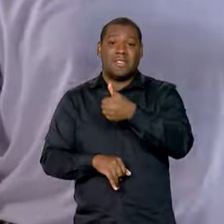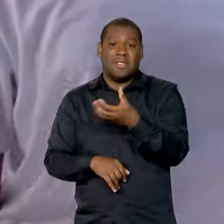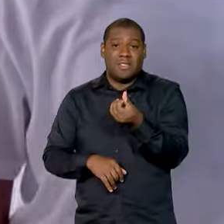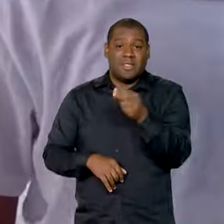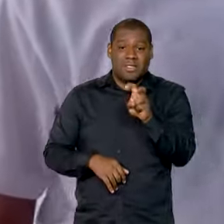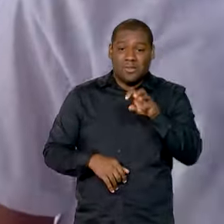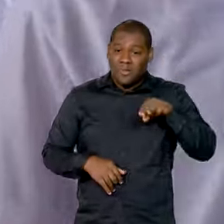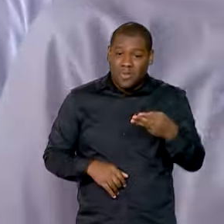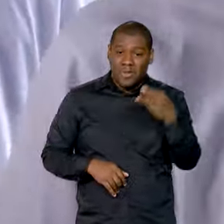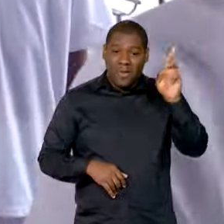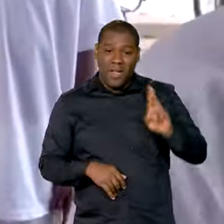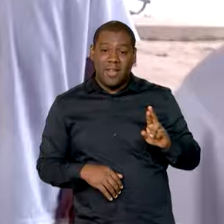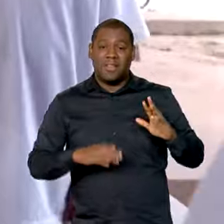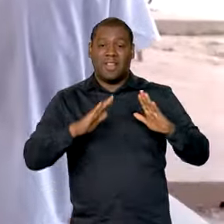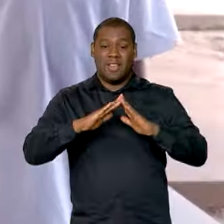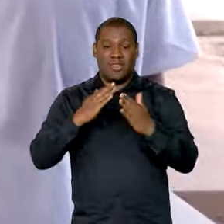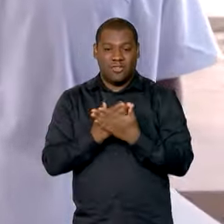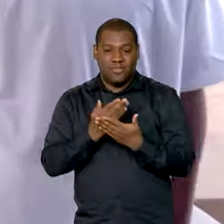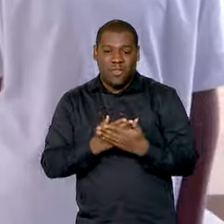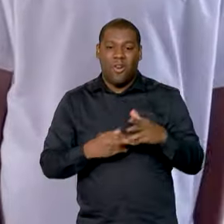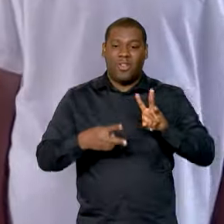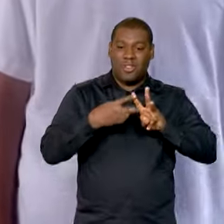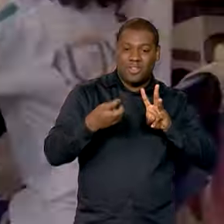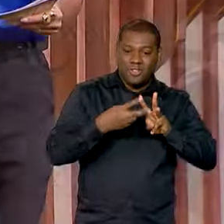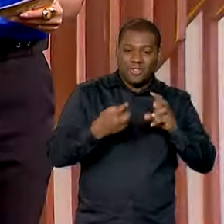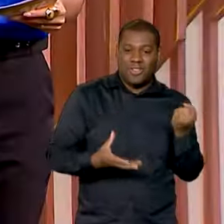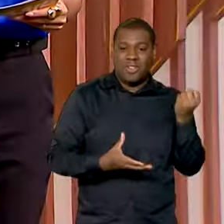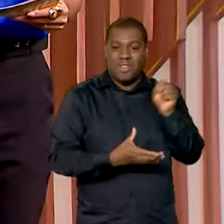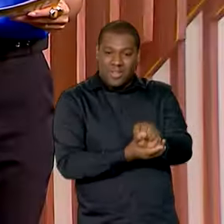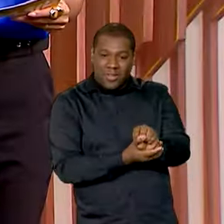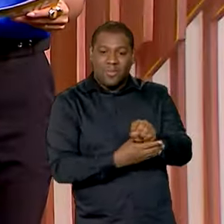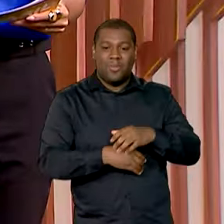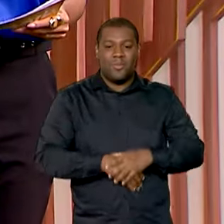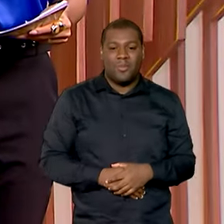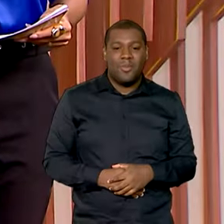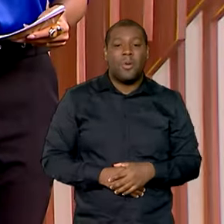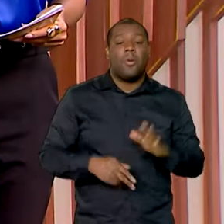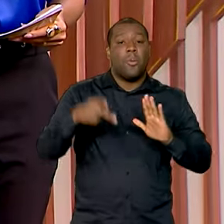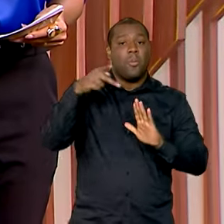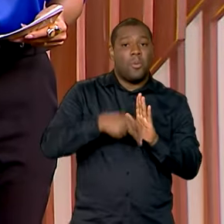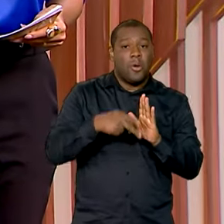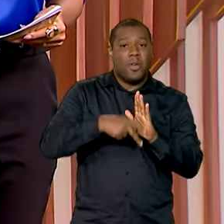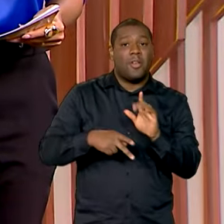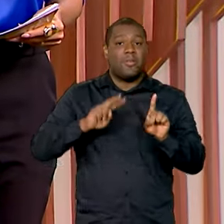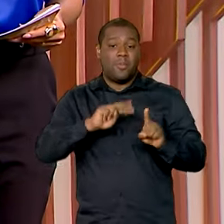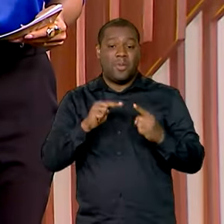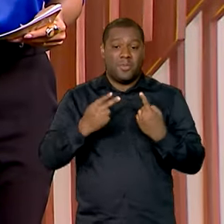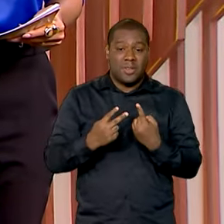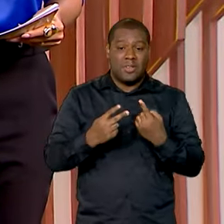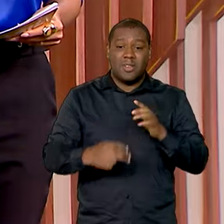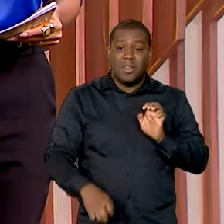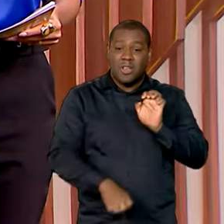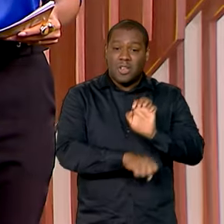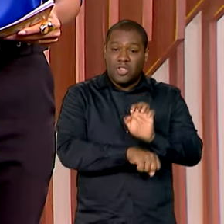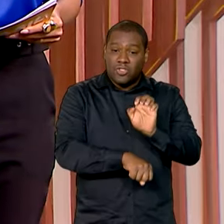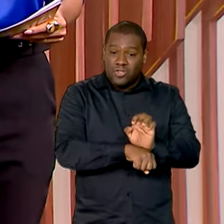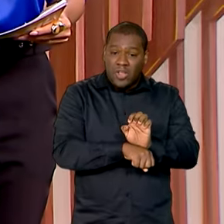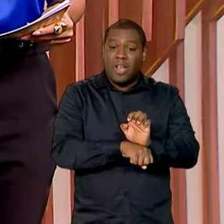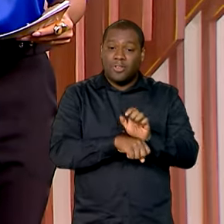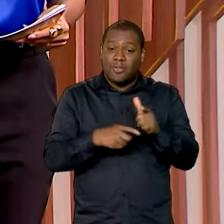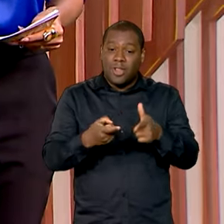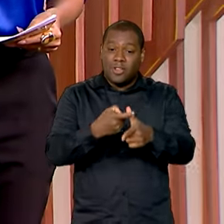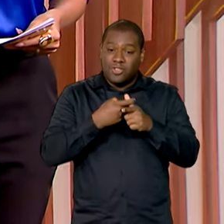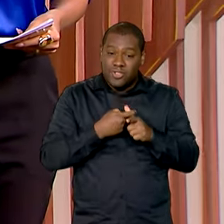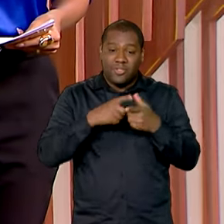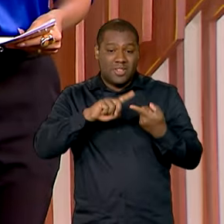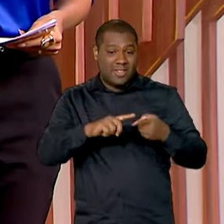em 118 escolas indígenas e quilombolas. E um programa prevê que os estados troquem as dívidas com a União por